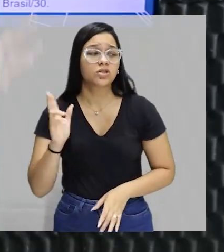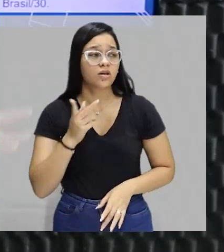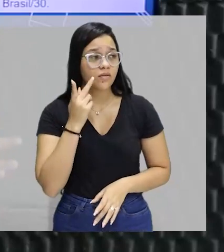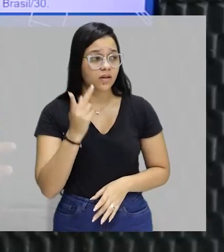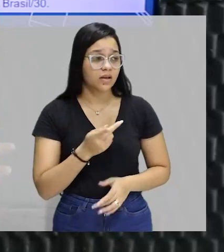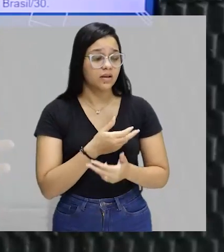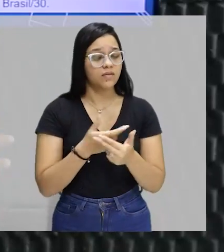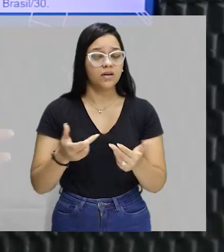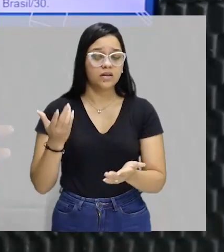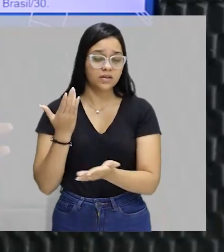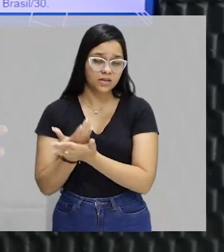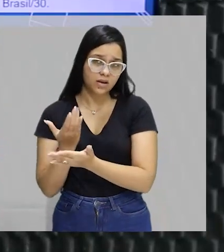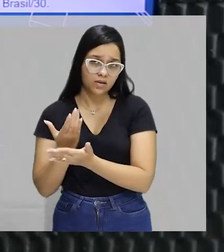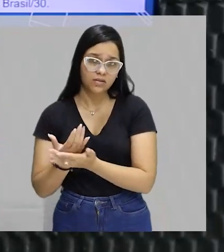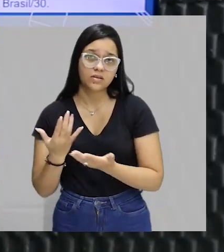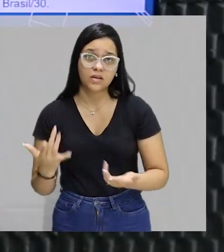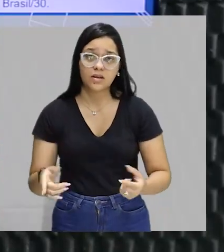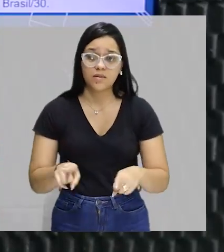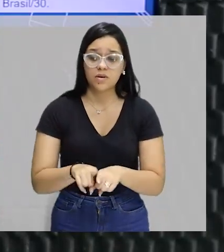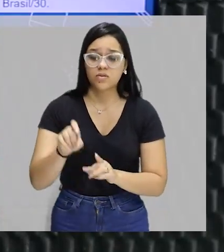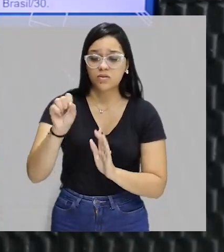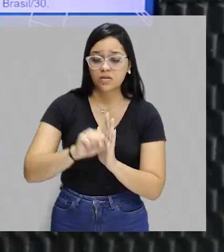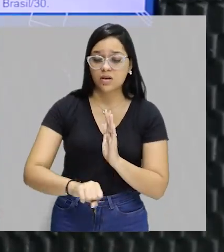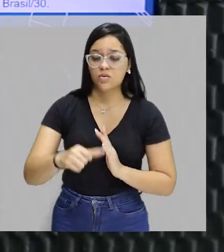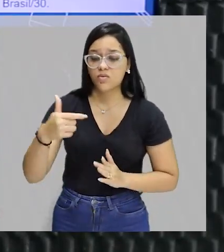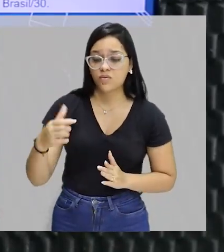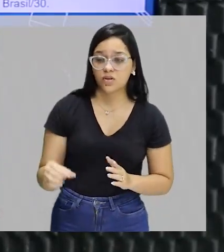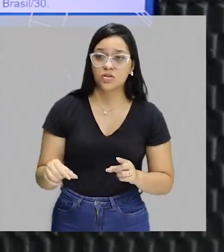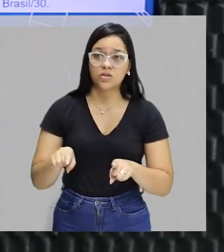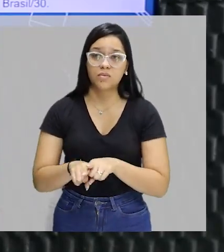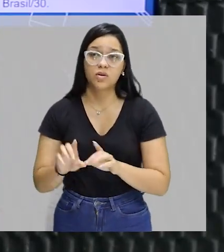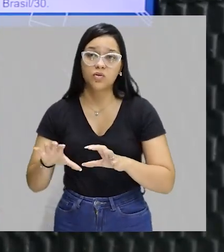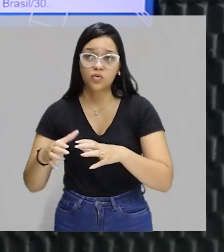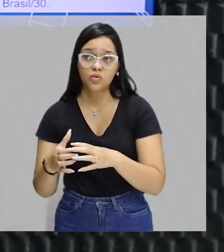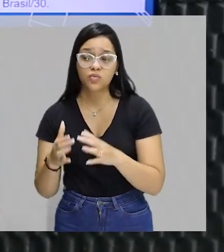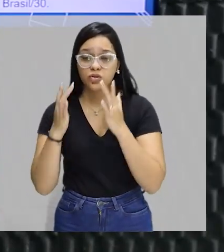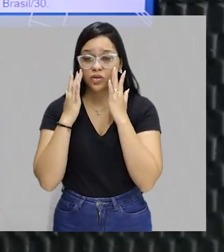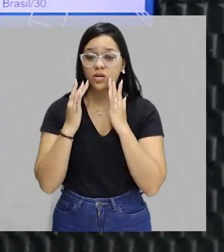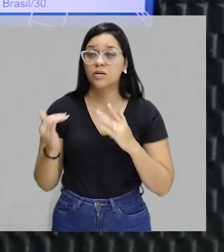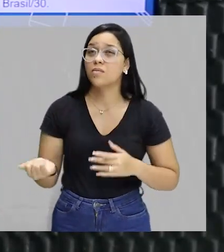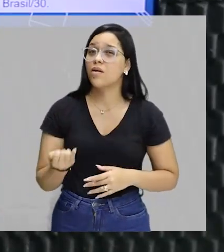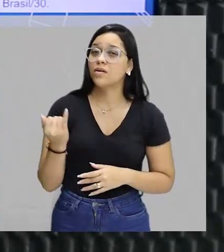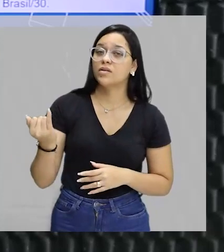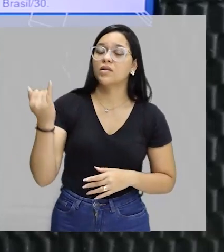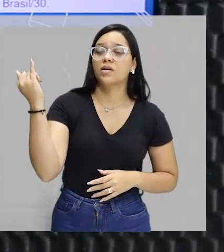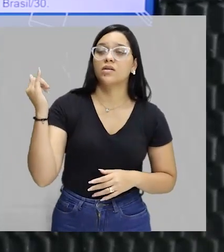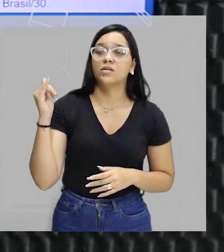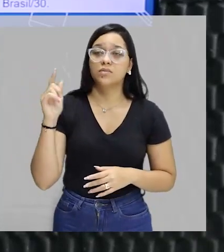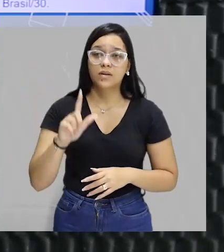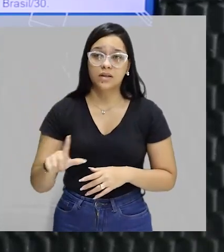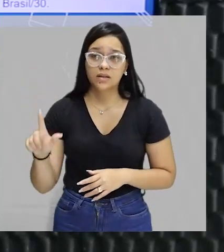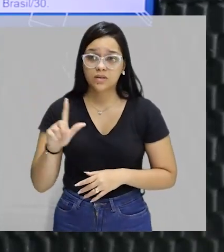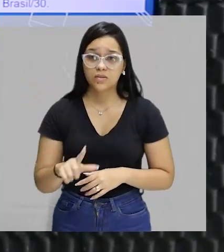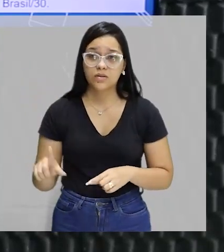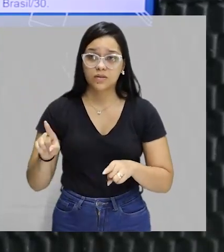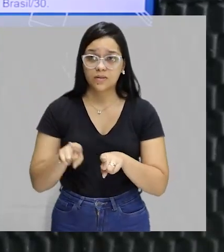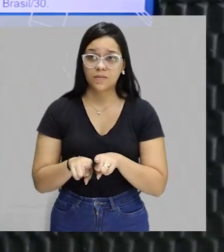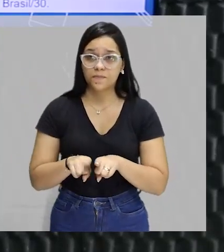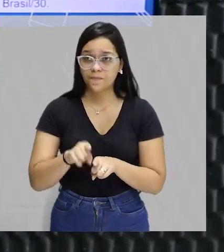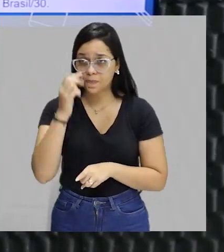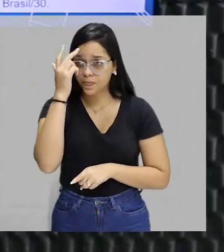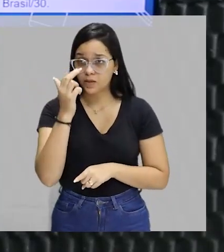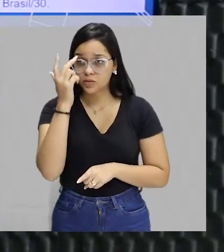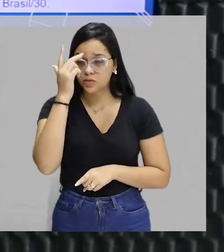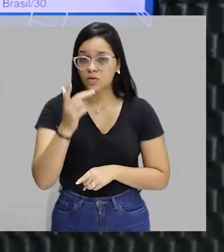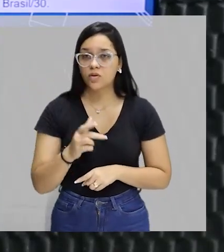aulas aqui sobre a história do teatro brasileiro do século XX, e grupos de teatros importantes no país para a literatura, dramaturgia e história do